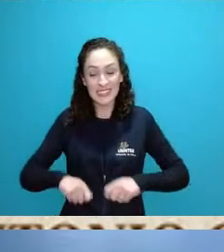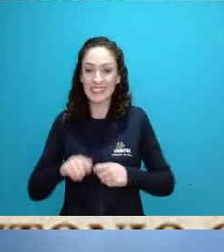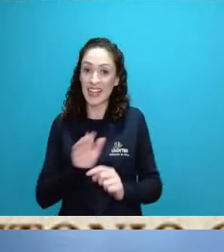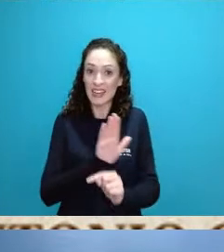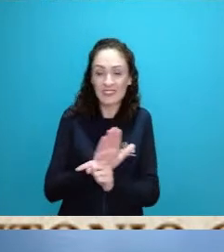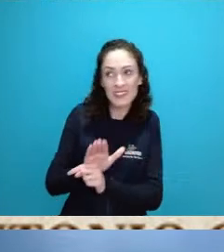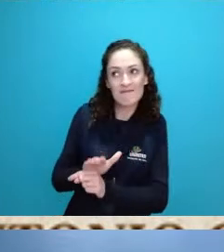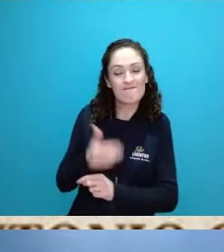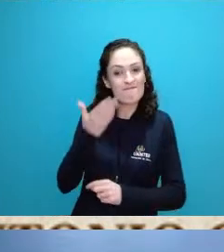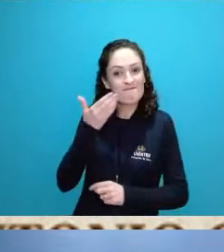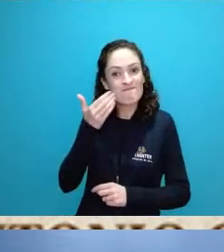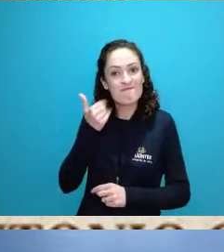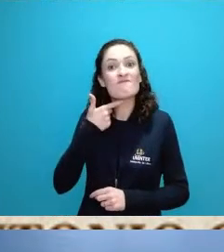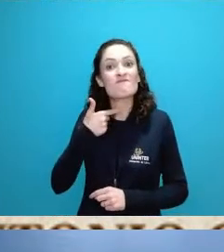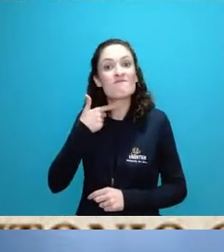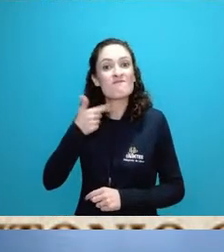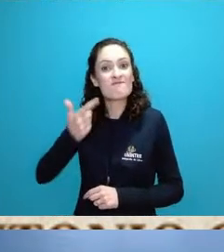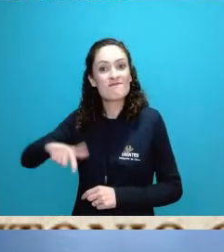também para todos nós